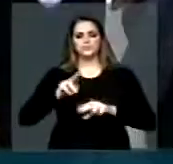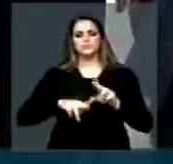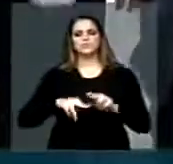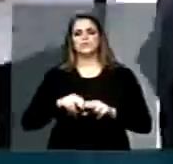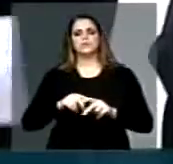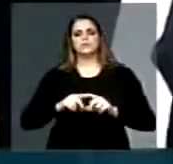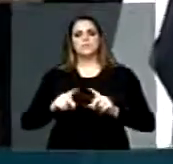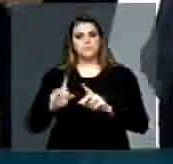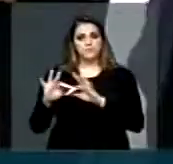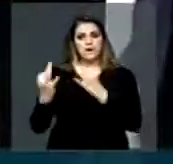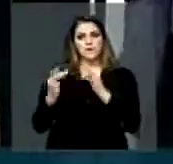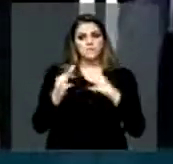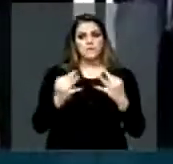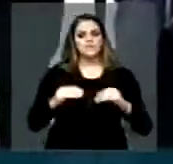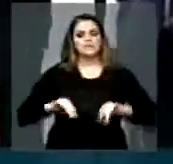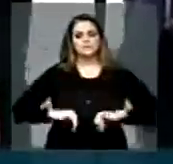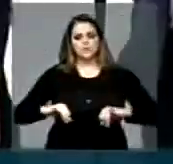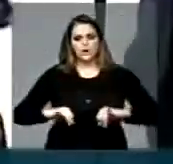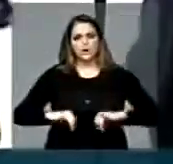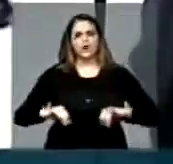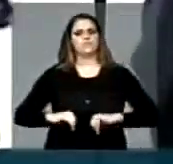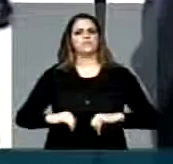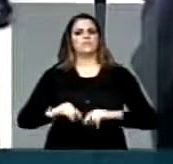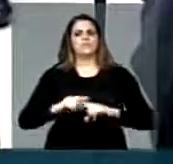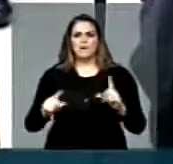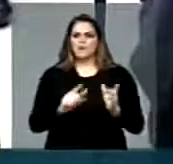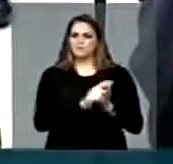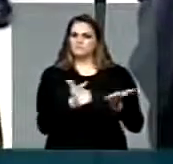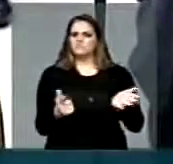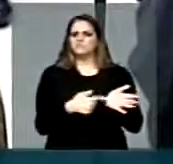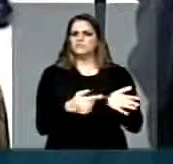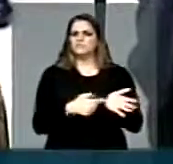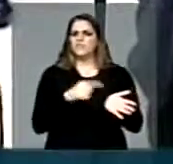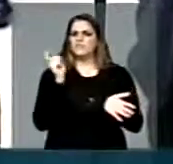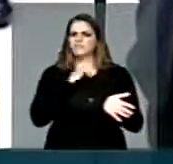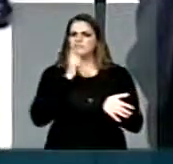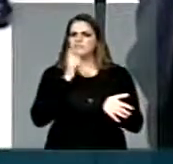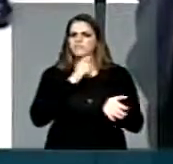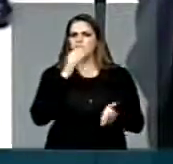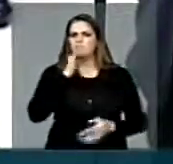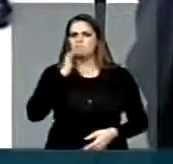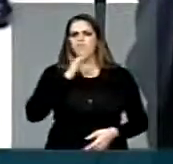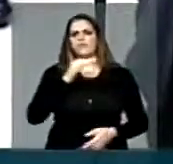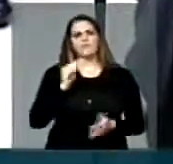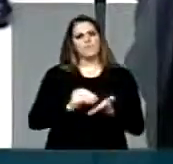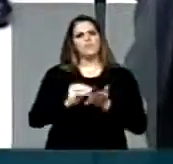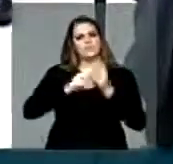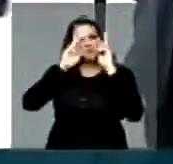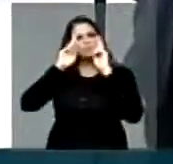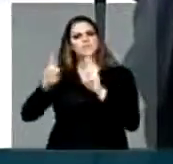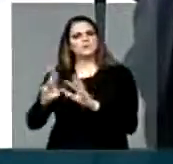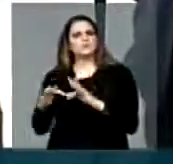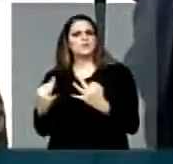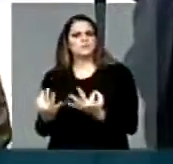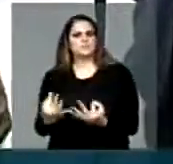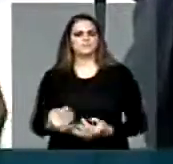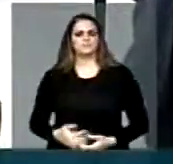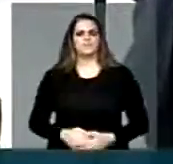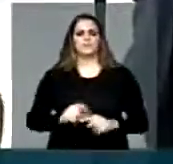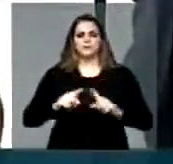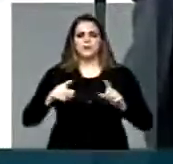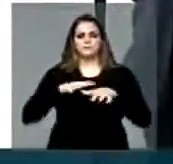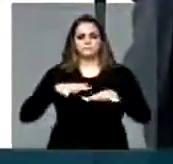E a dor dessas famílias está sendo desrespeitada com esse noticiário tendencioso. Mas as manifestações pacíficas vão continuar.